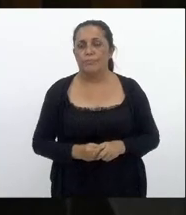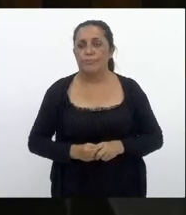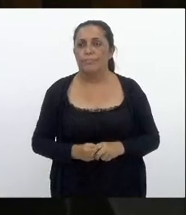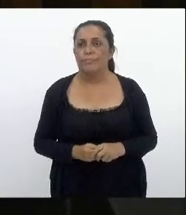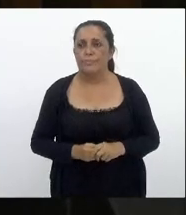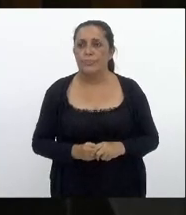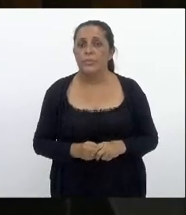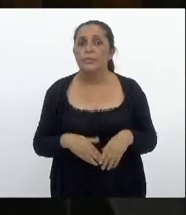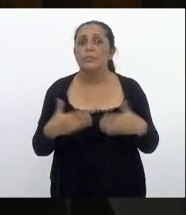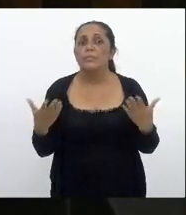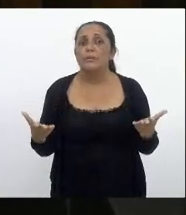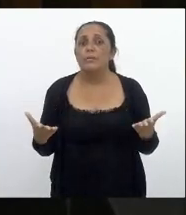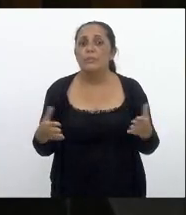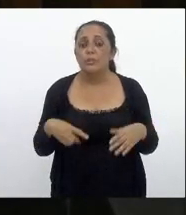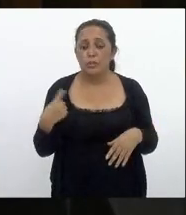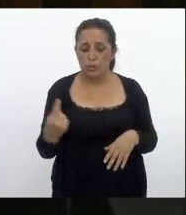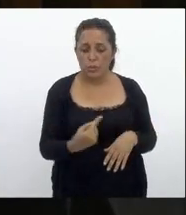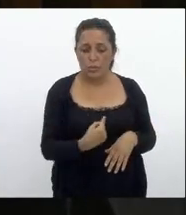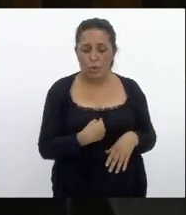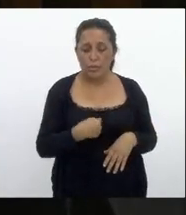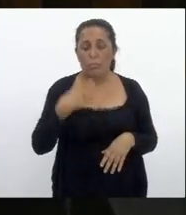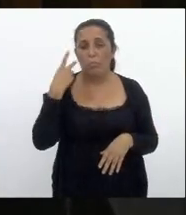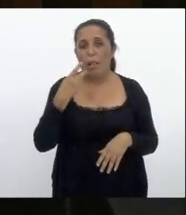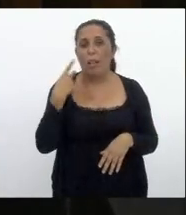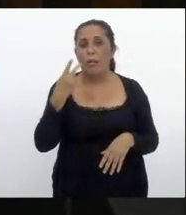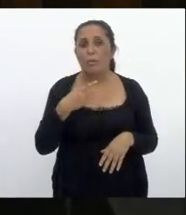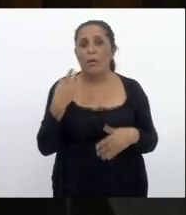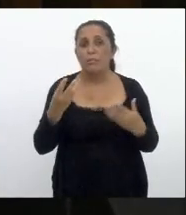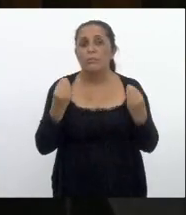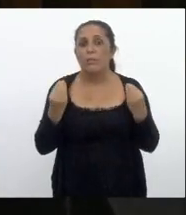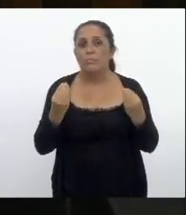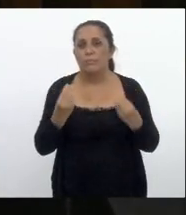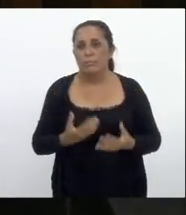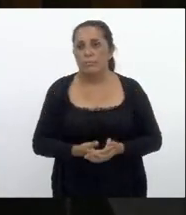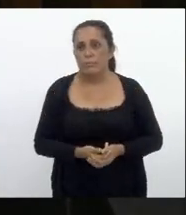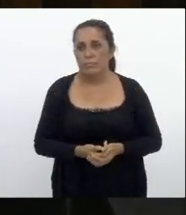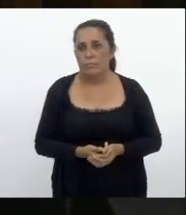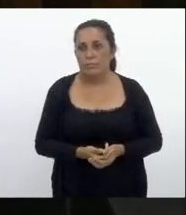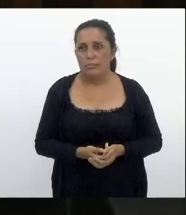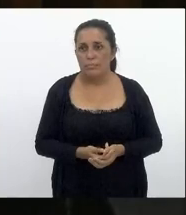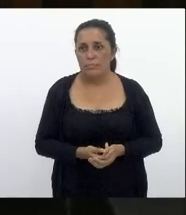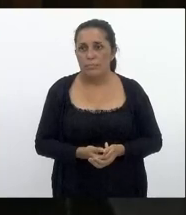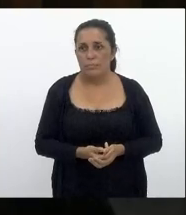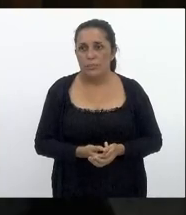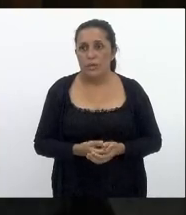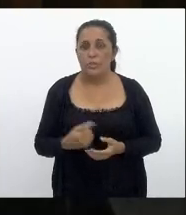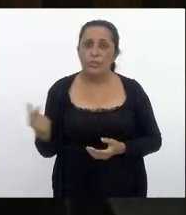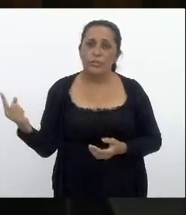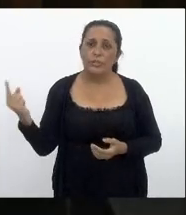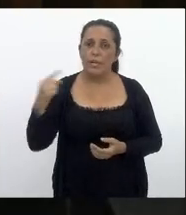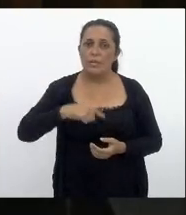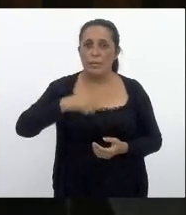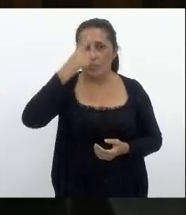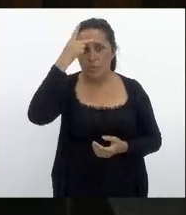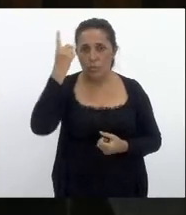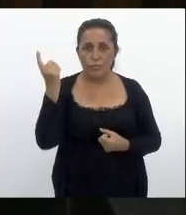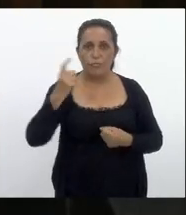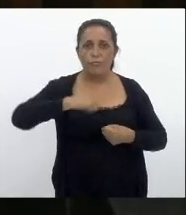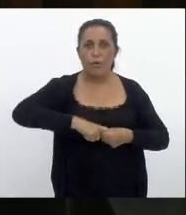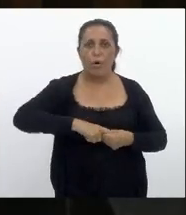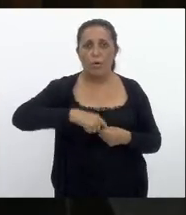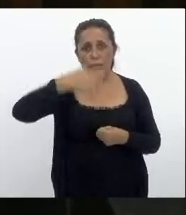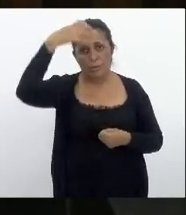e aí cadê nós aqui do parlamento para a gente matar no peito e trazer esse pessoal de volta